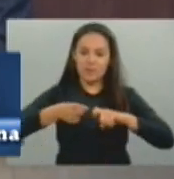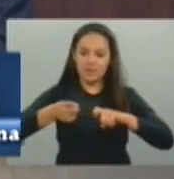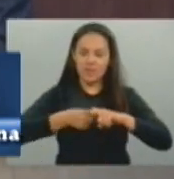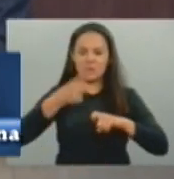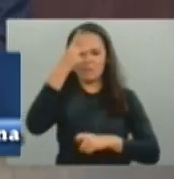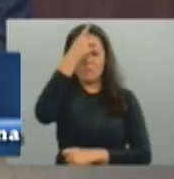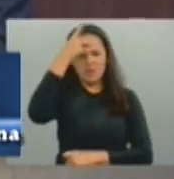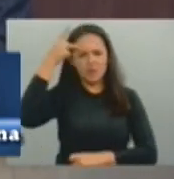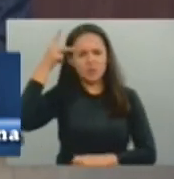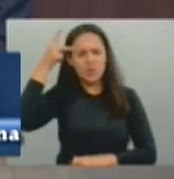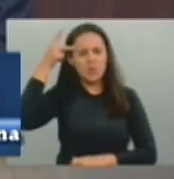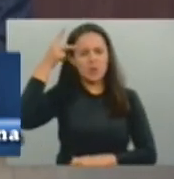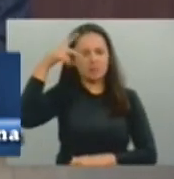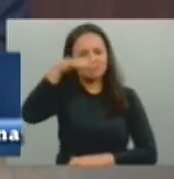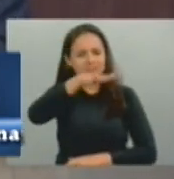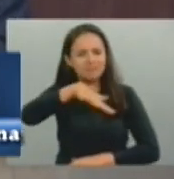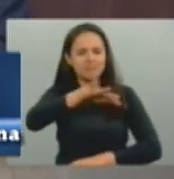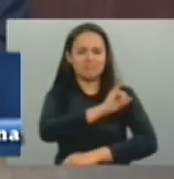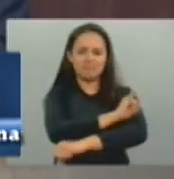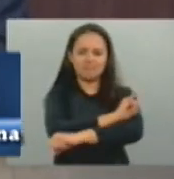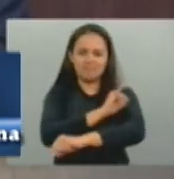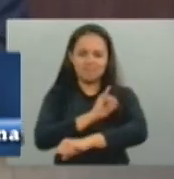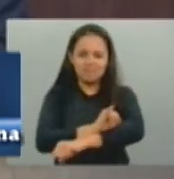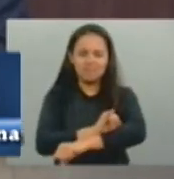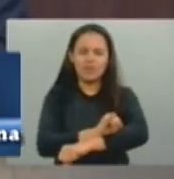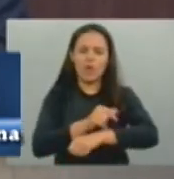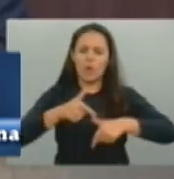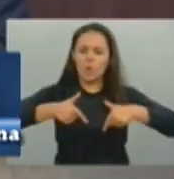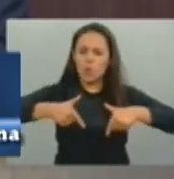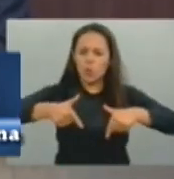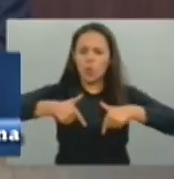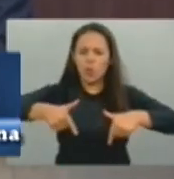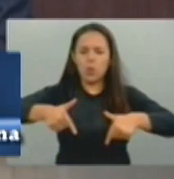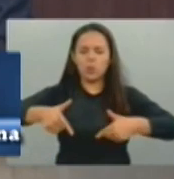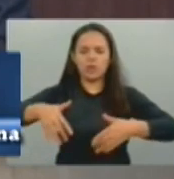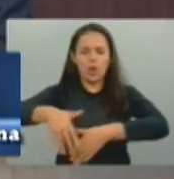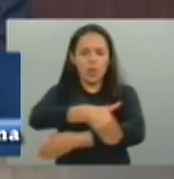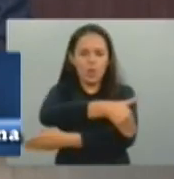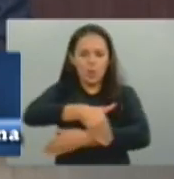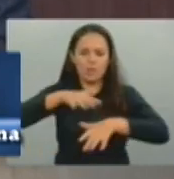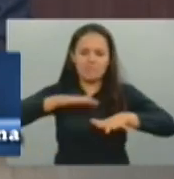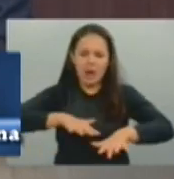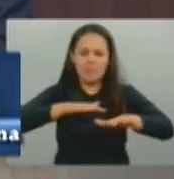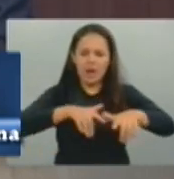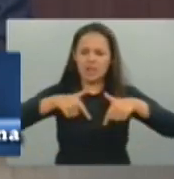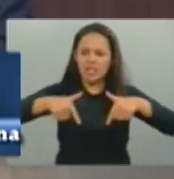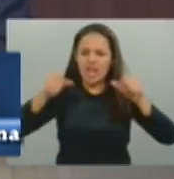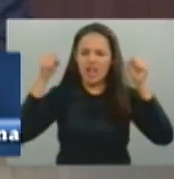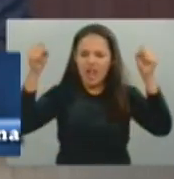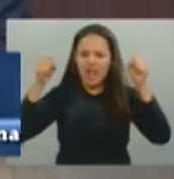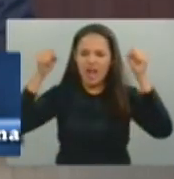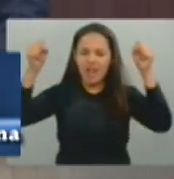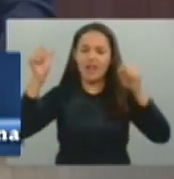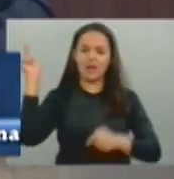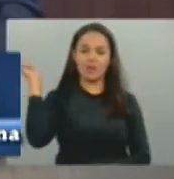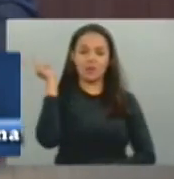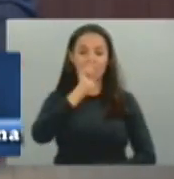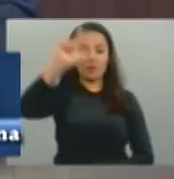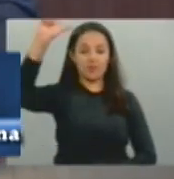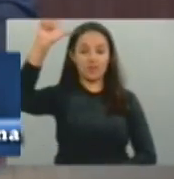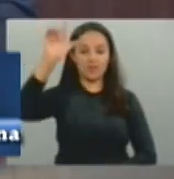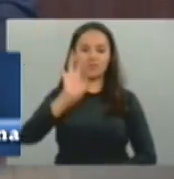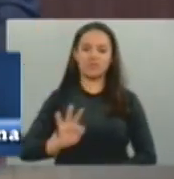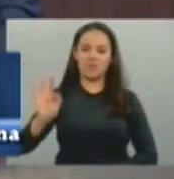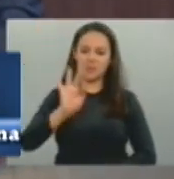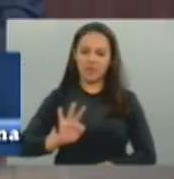população que foi juntamente conosco às ruas de Iguatú para mostrar sua indignação e conquistar, com certeza, essa